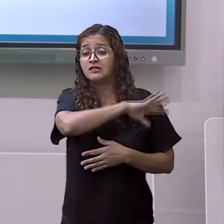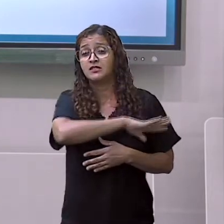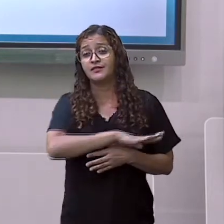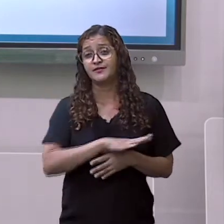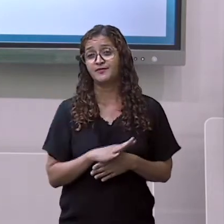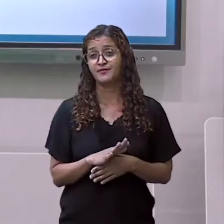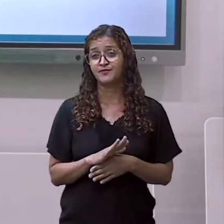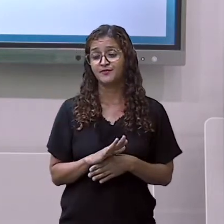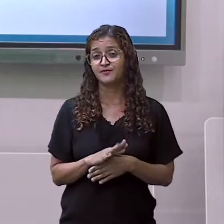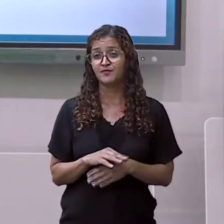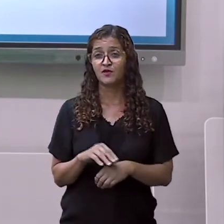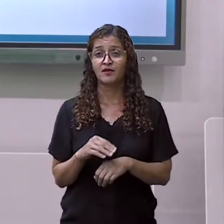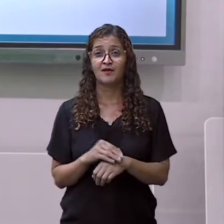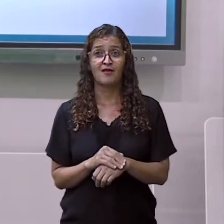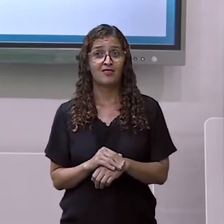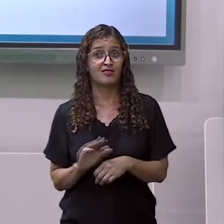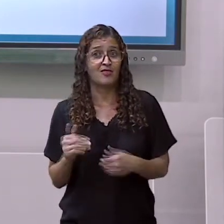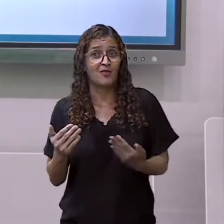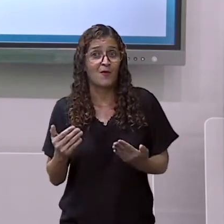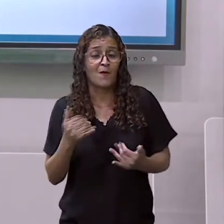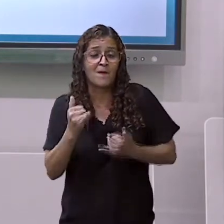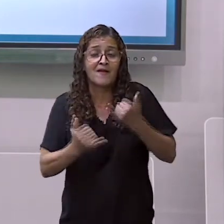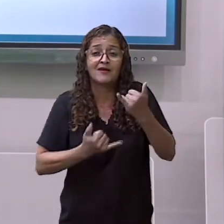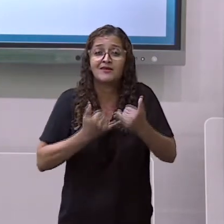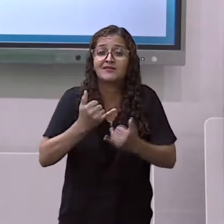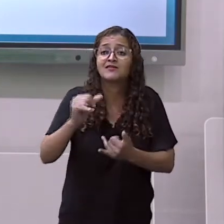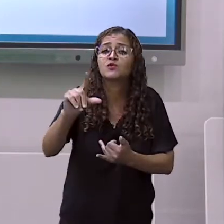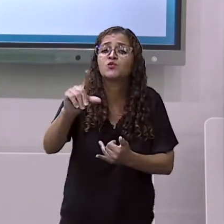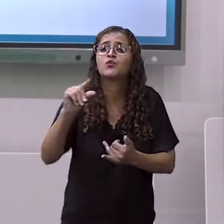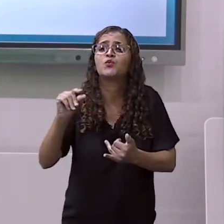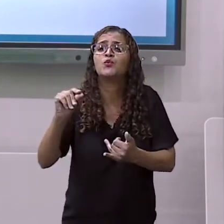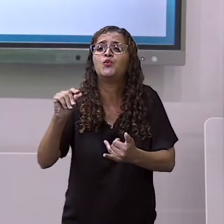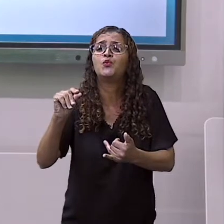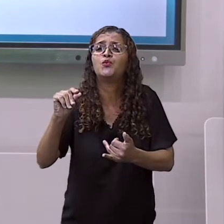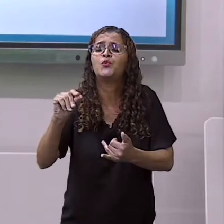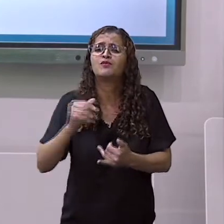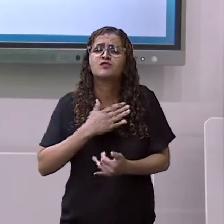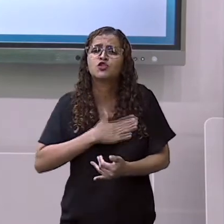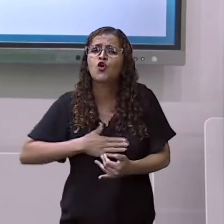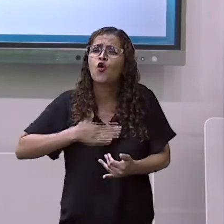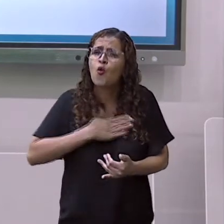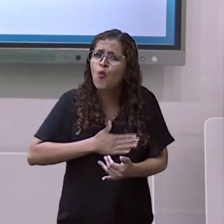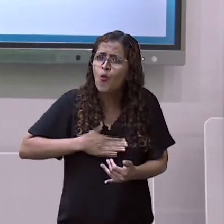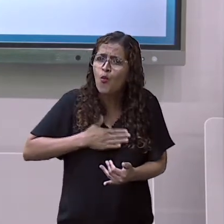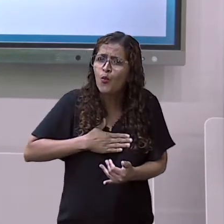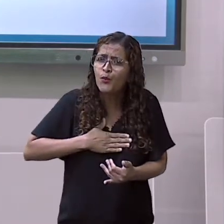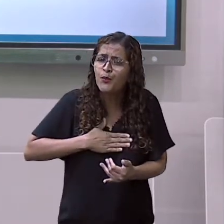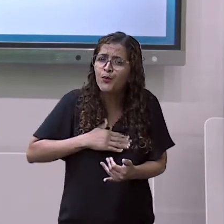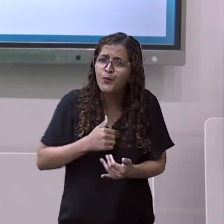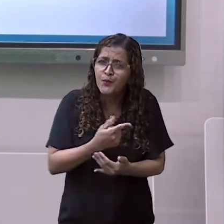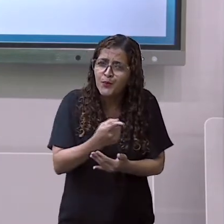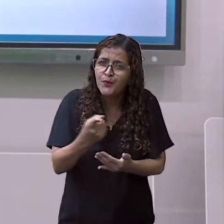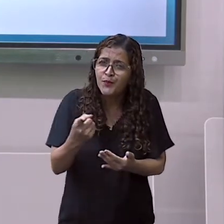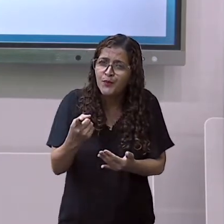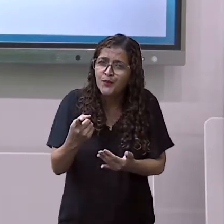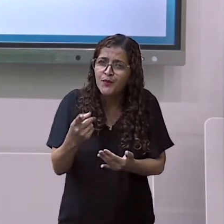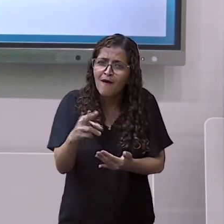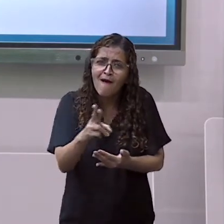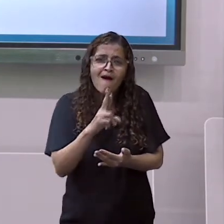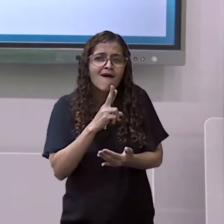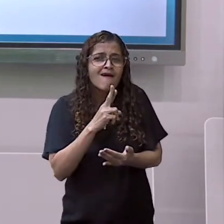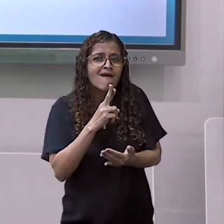qual é a brincadeira preferida de vocês? O vocês mais gostam de brincar? E,